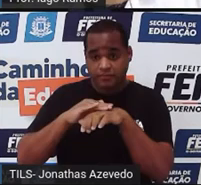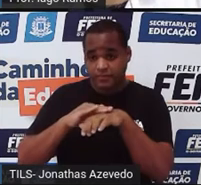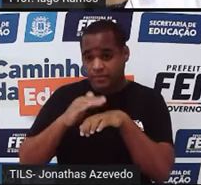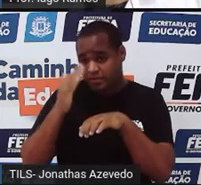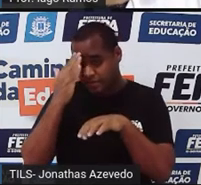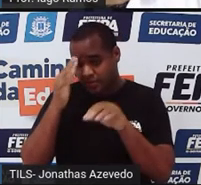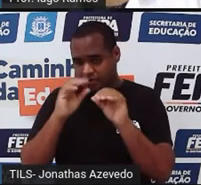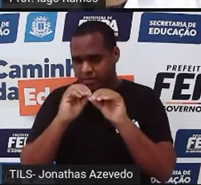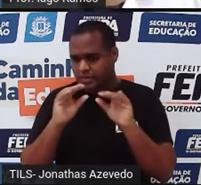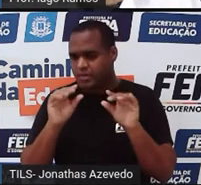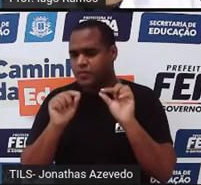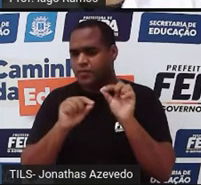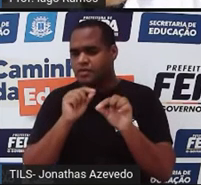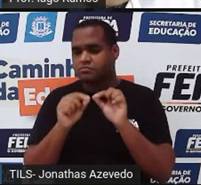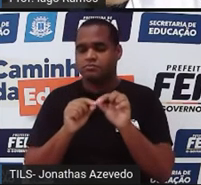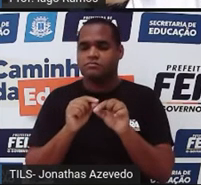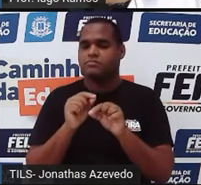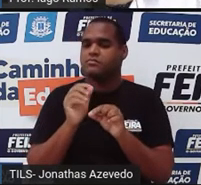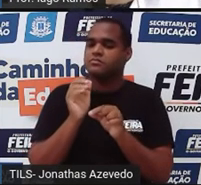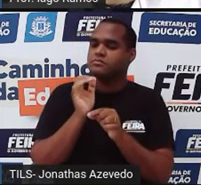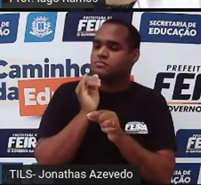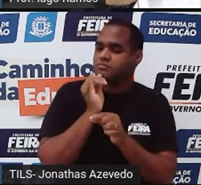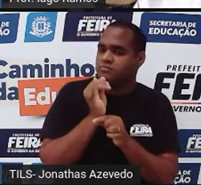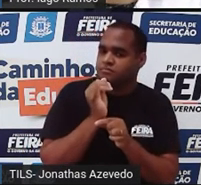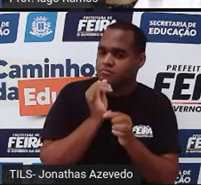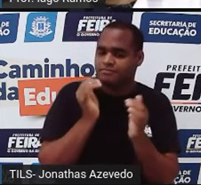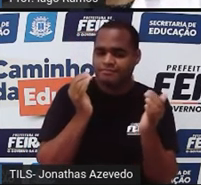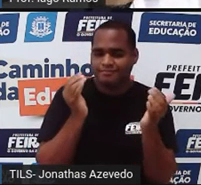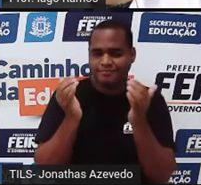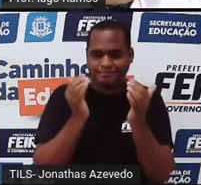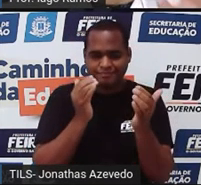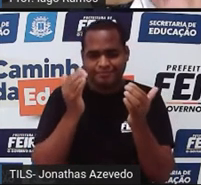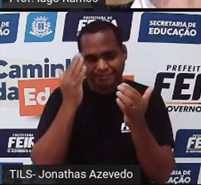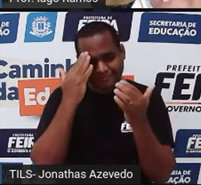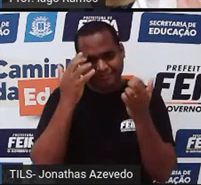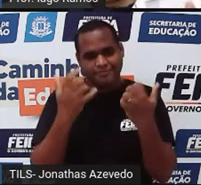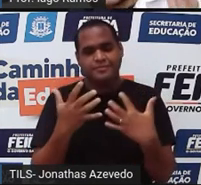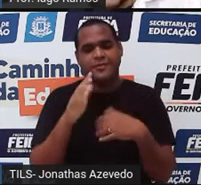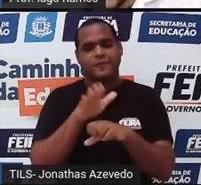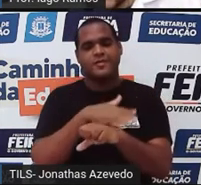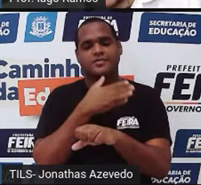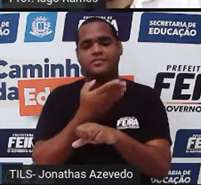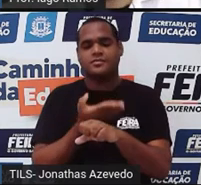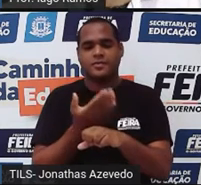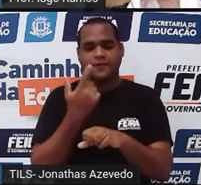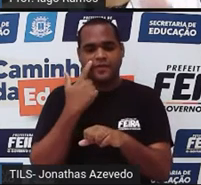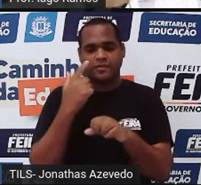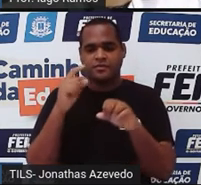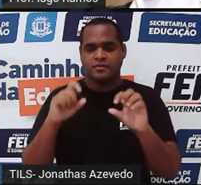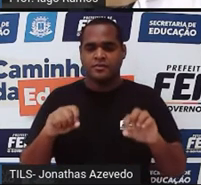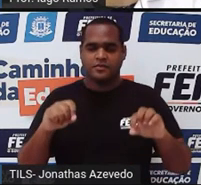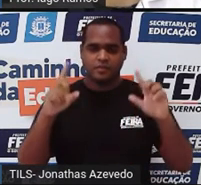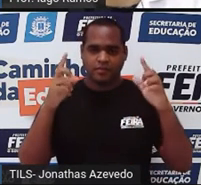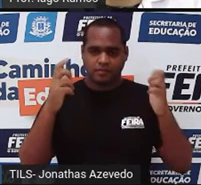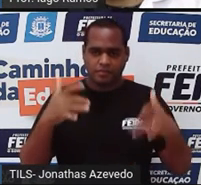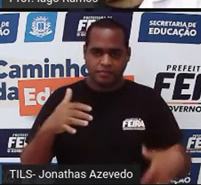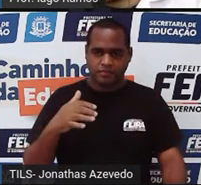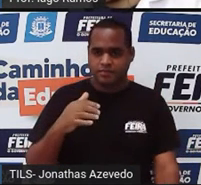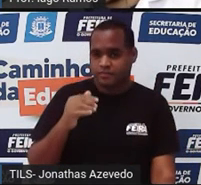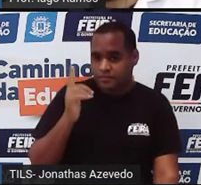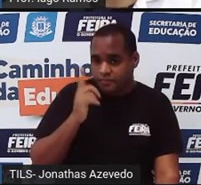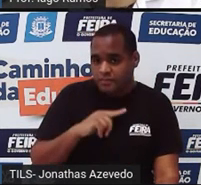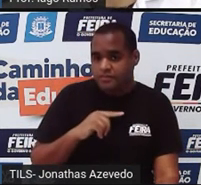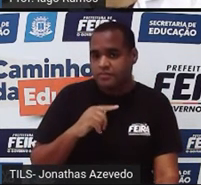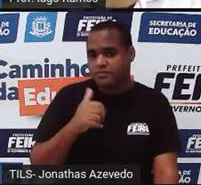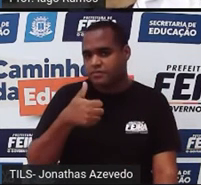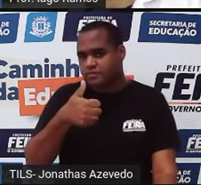aí a gente vai usar o nosso parâmetros numa nossa escala até aqui sobre o que a gente viu de contagem, o quanto você entendeu, você entendeu